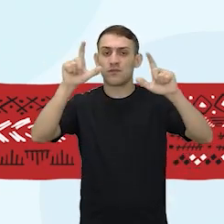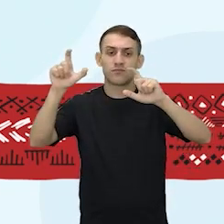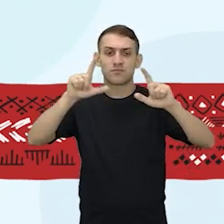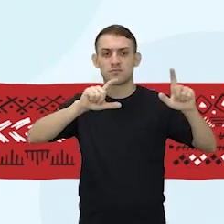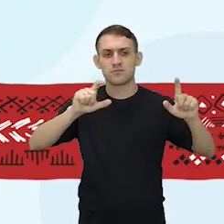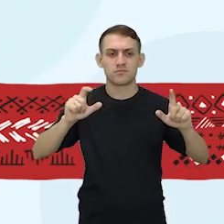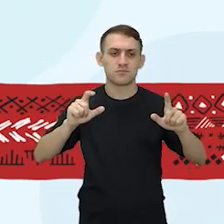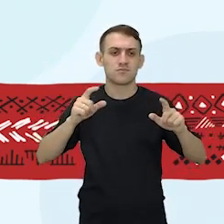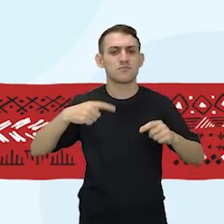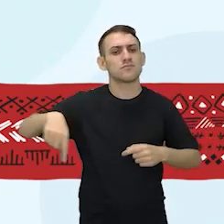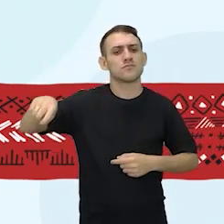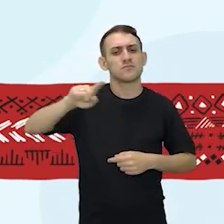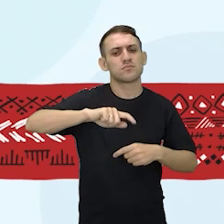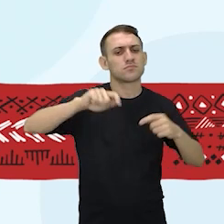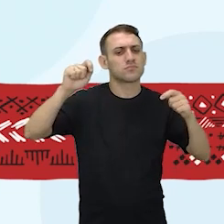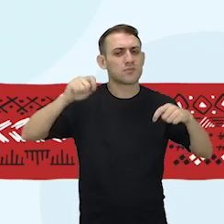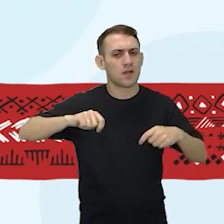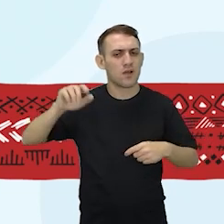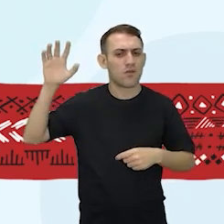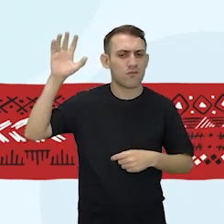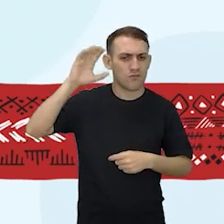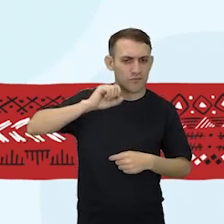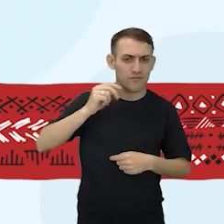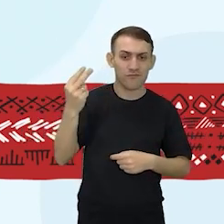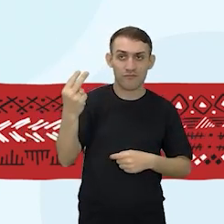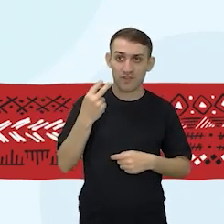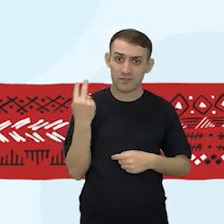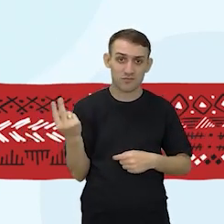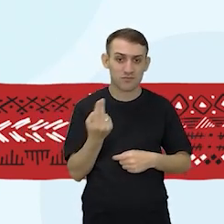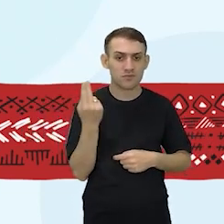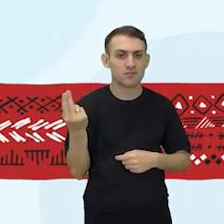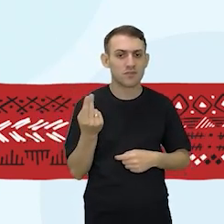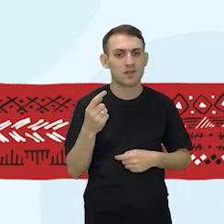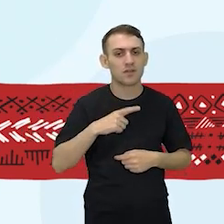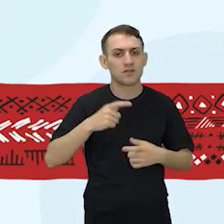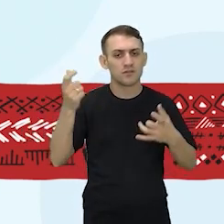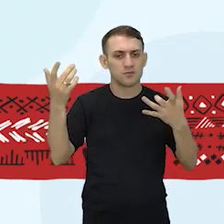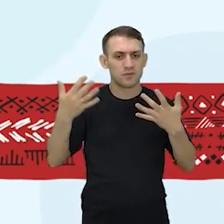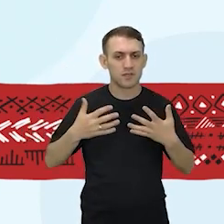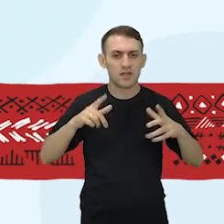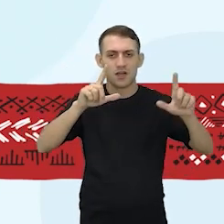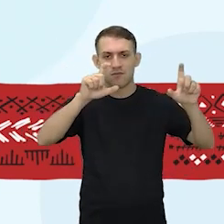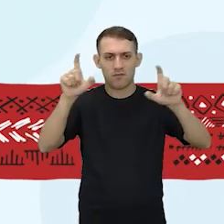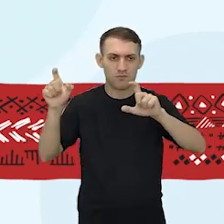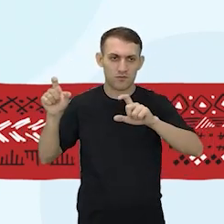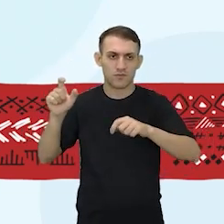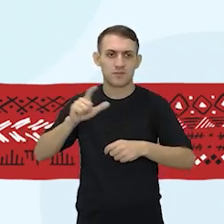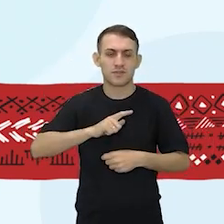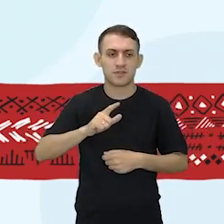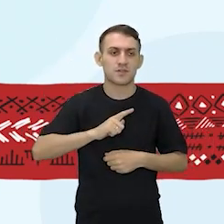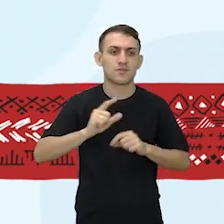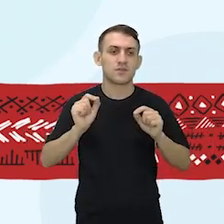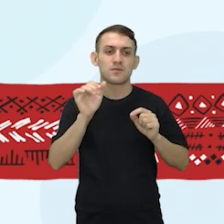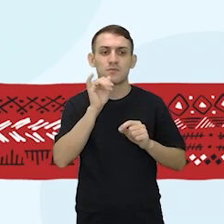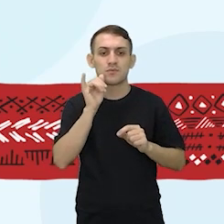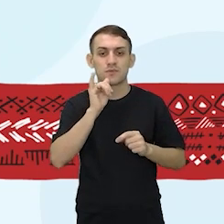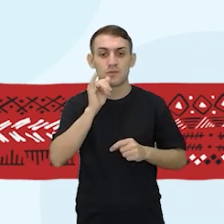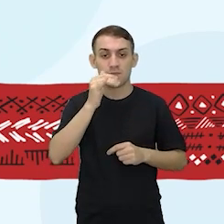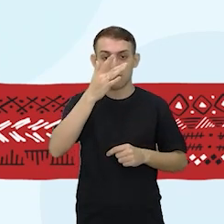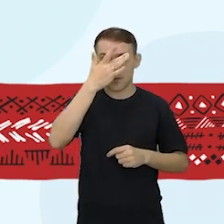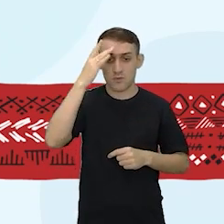Para quem consegue só nos ouvir e não consegue nos ver, eu vou descrever essa imagem. Eu tenho aí um